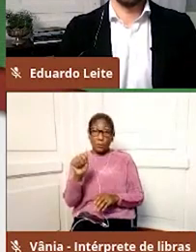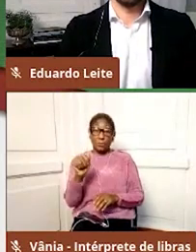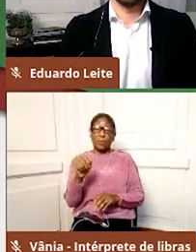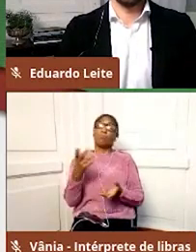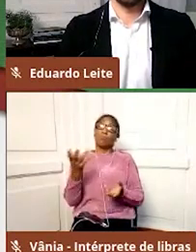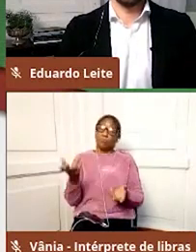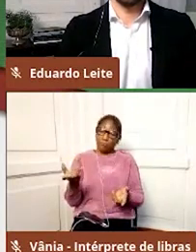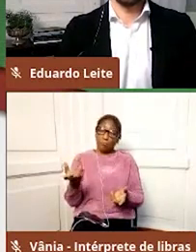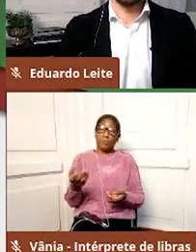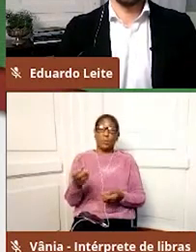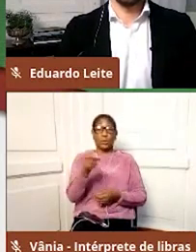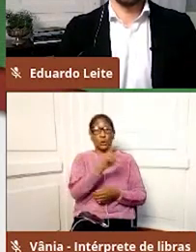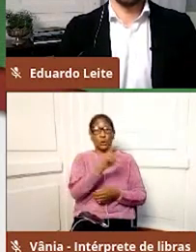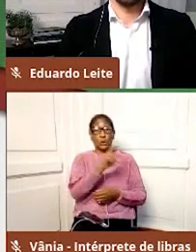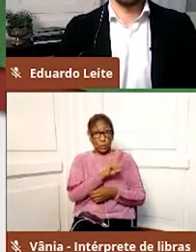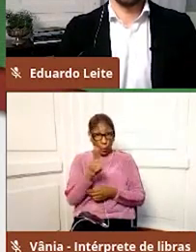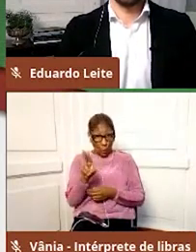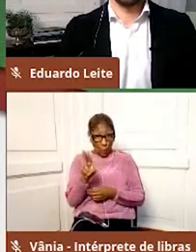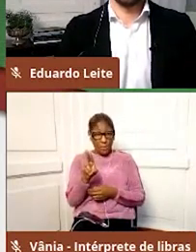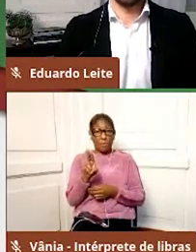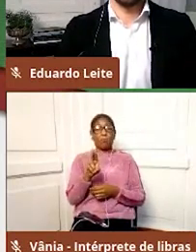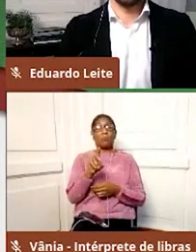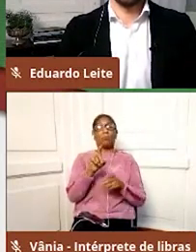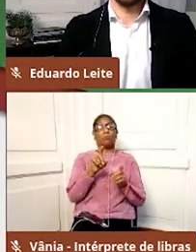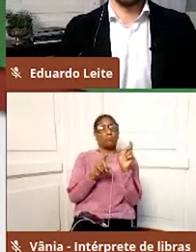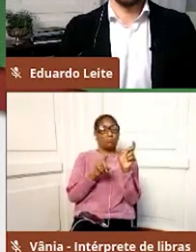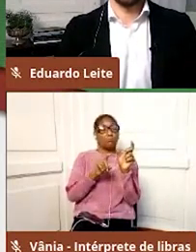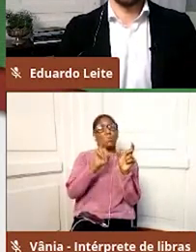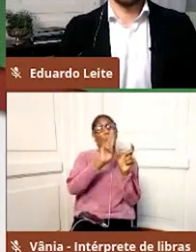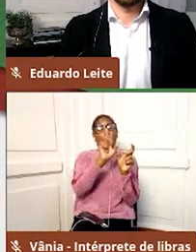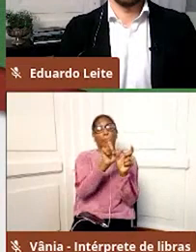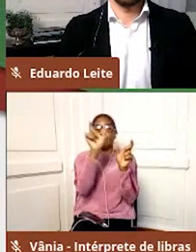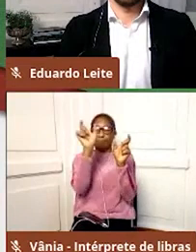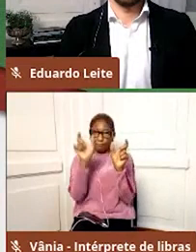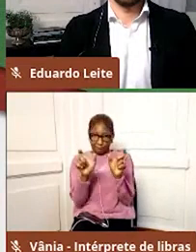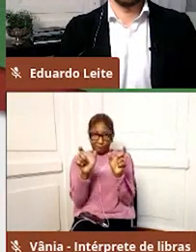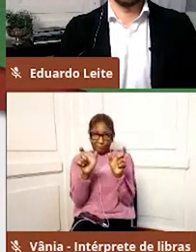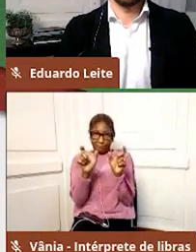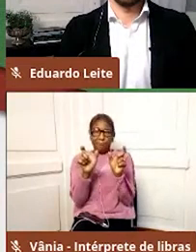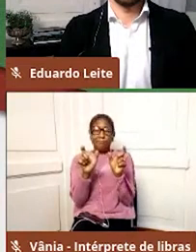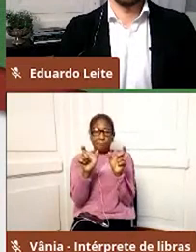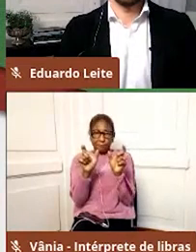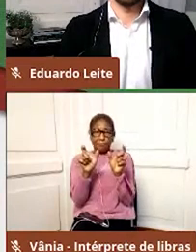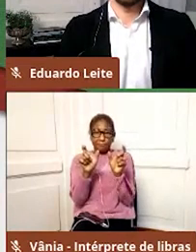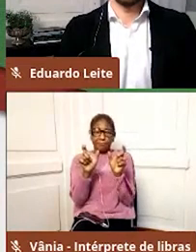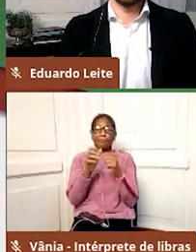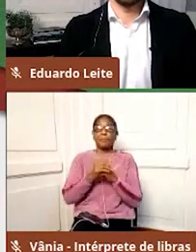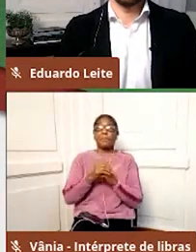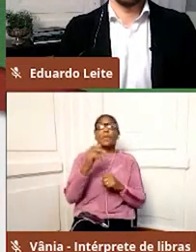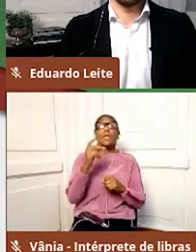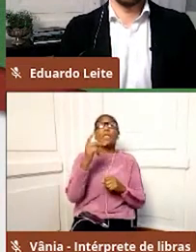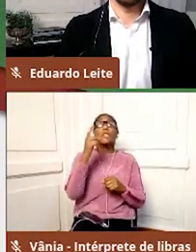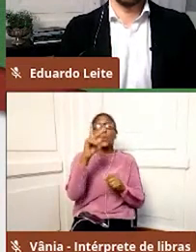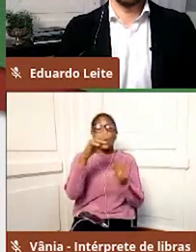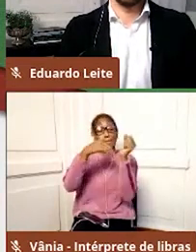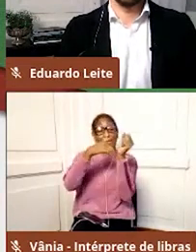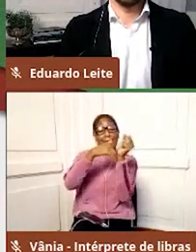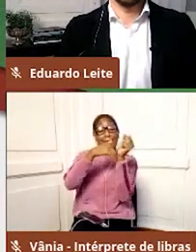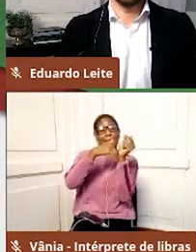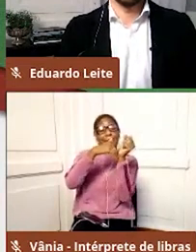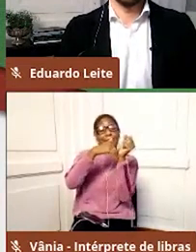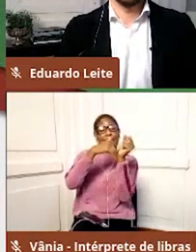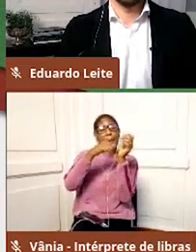padrão é nome, ponto, sobrenome, mas você precisa saber a questão dos homônimos. E para saber a sua senha de acesso, a primeira